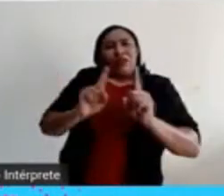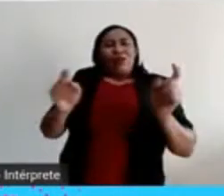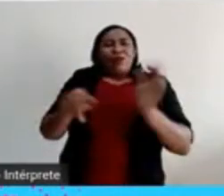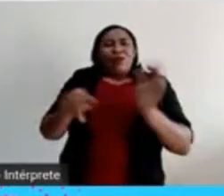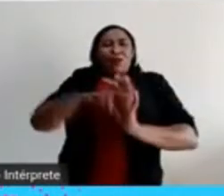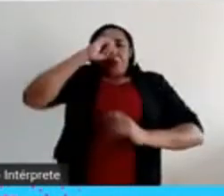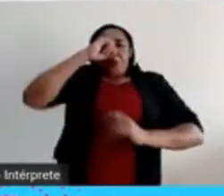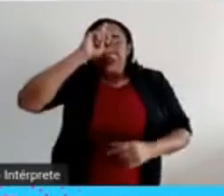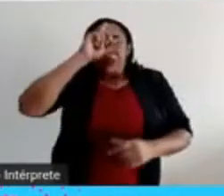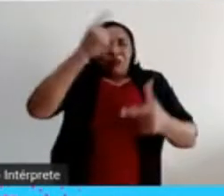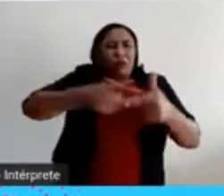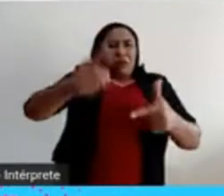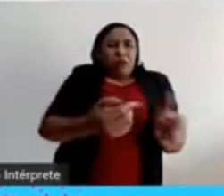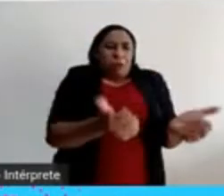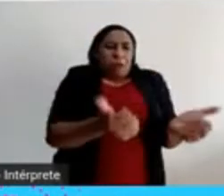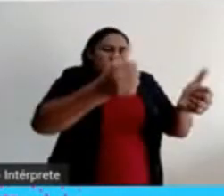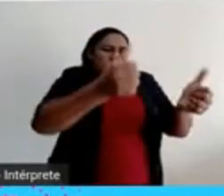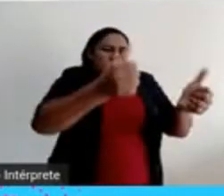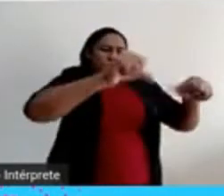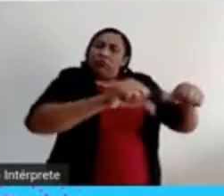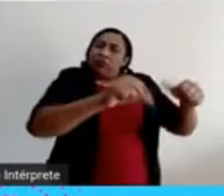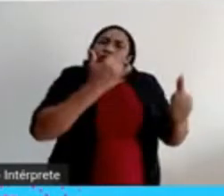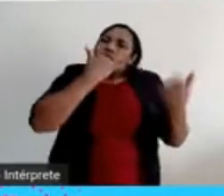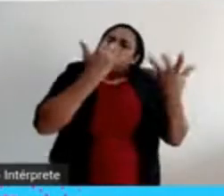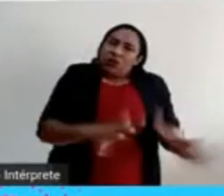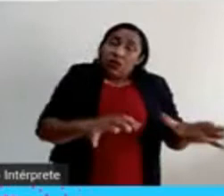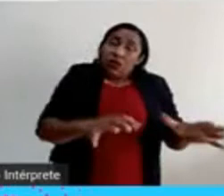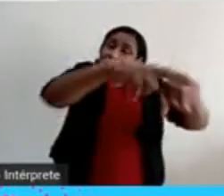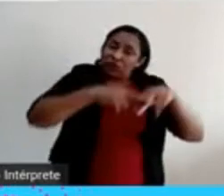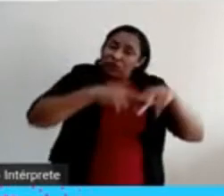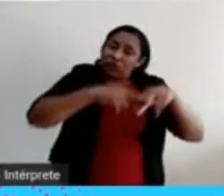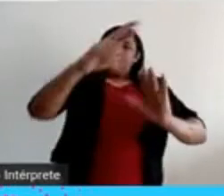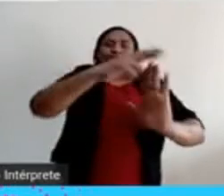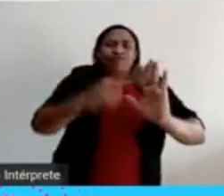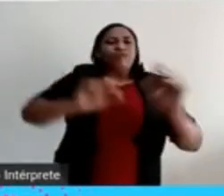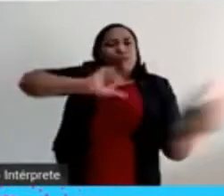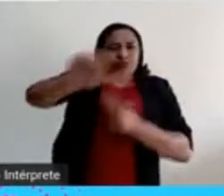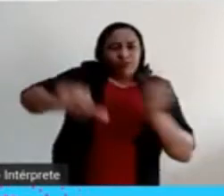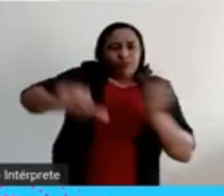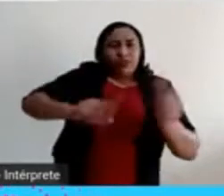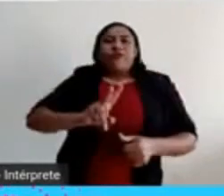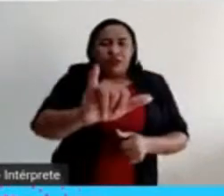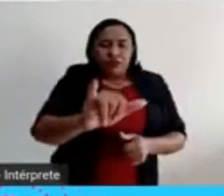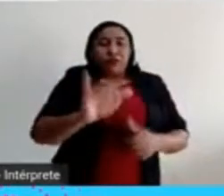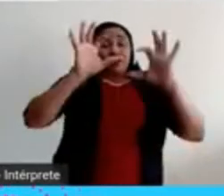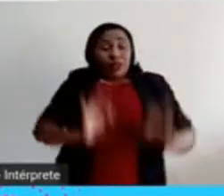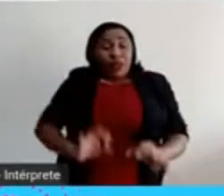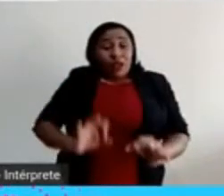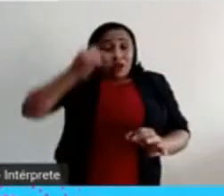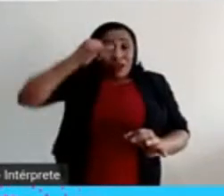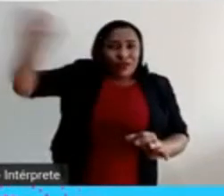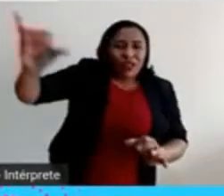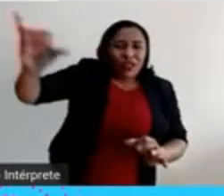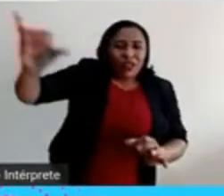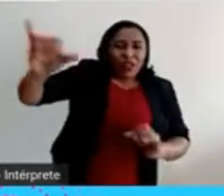entre em colapso. Para isso, medidas serão tomadas para que a gente não tenha em janeiro que lamentar